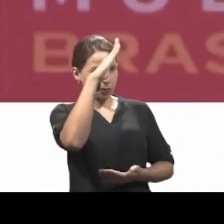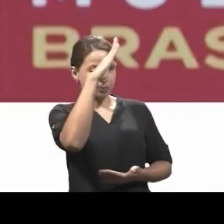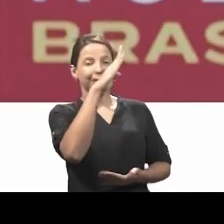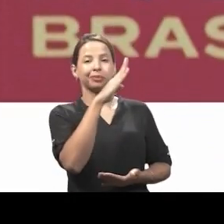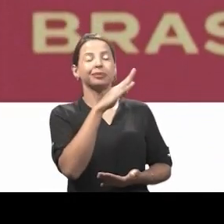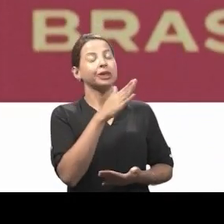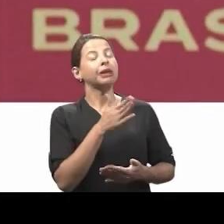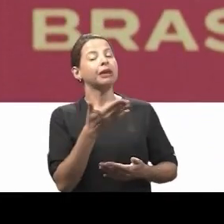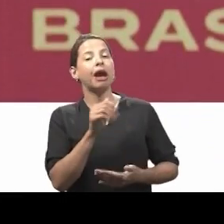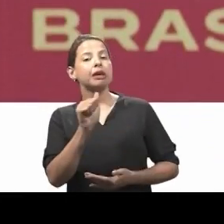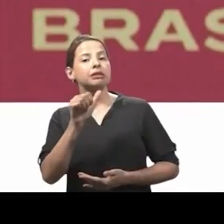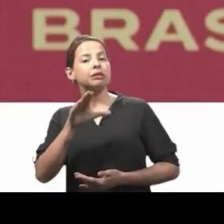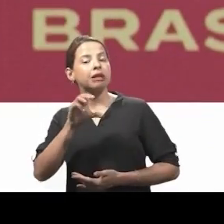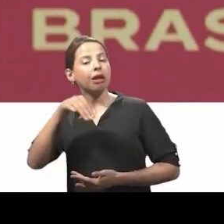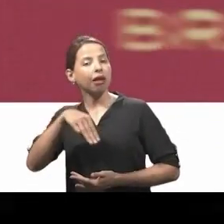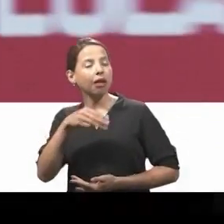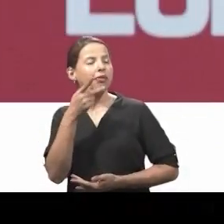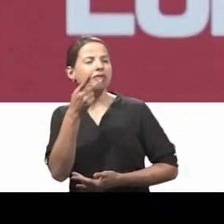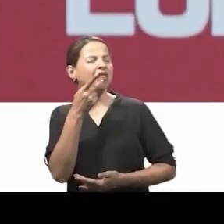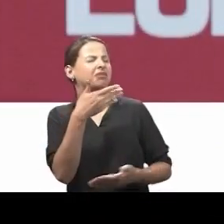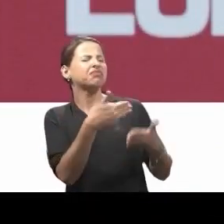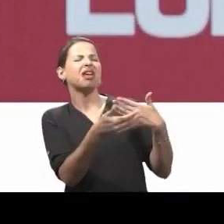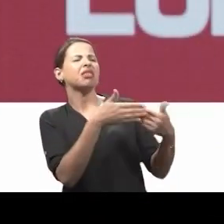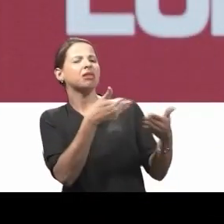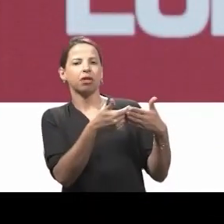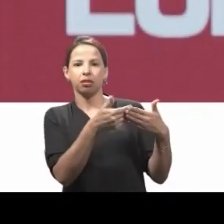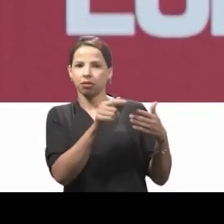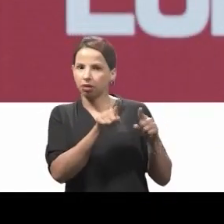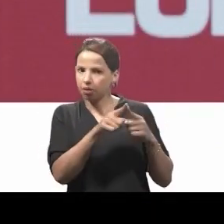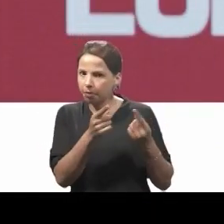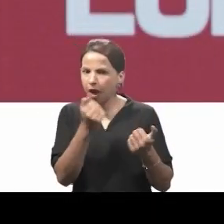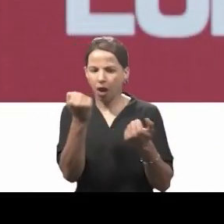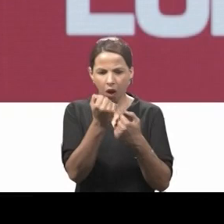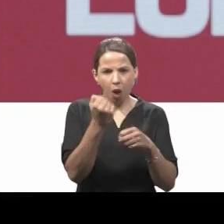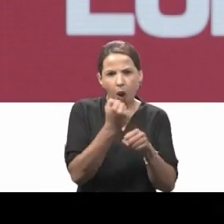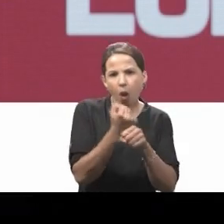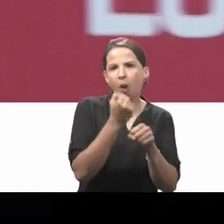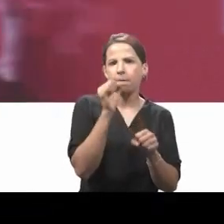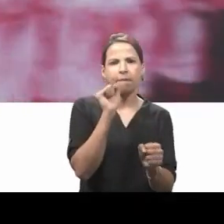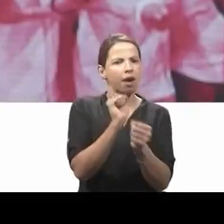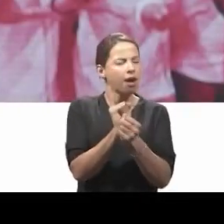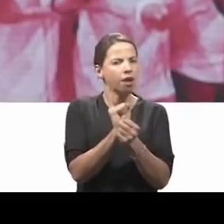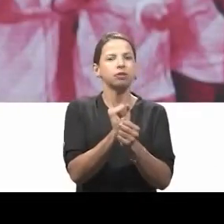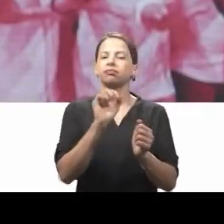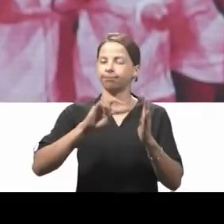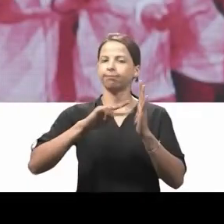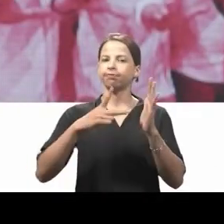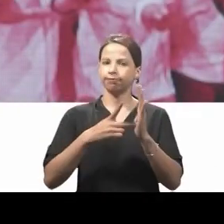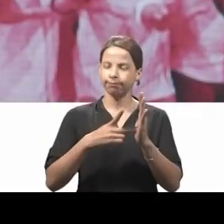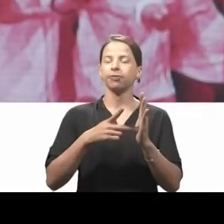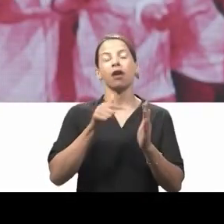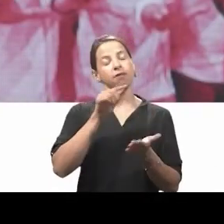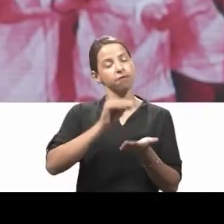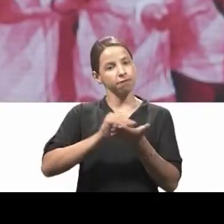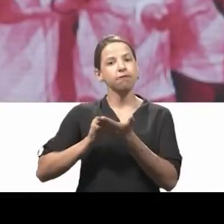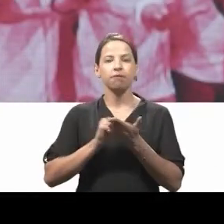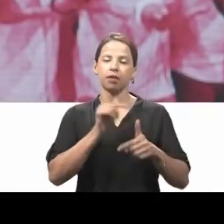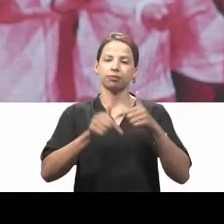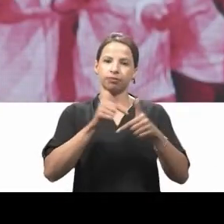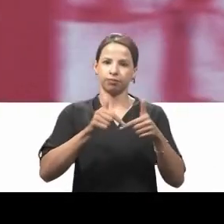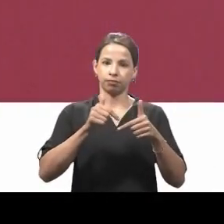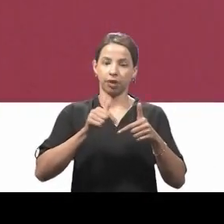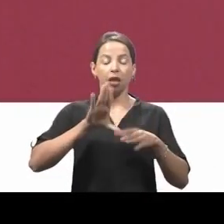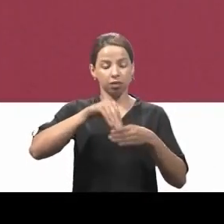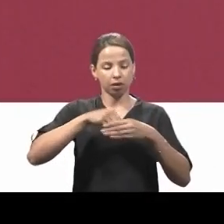aliviar a barra de Bolsonaro, a Seminete diz que tanto faz, mas obra parada é sinônimo de desemprego. Na Assembleia,